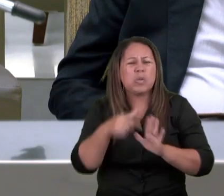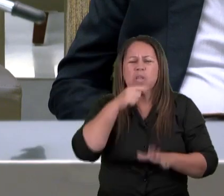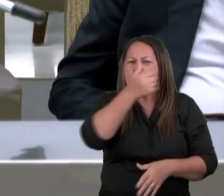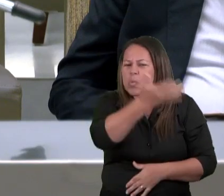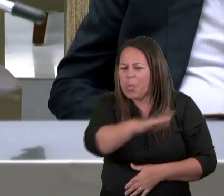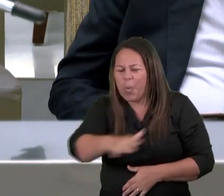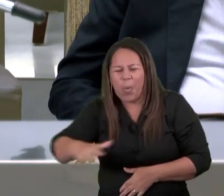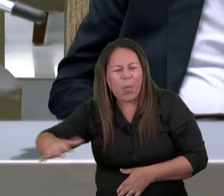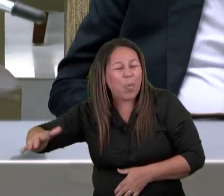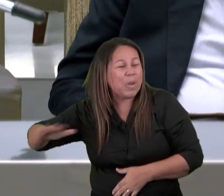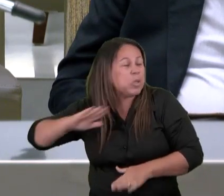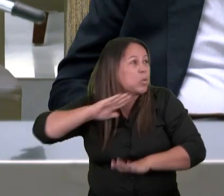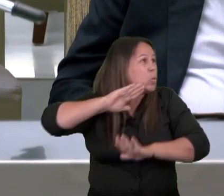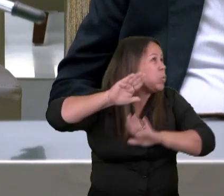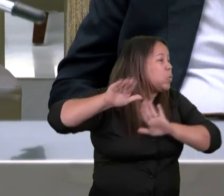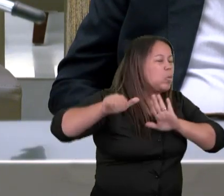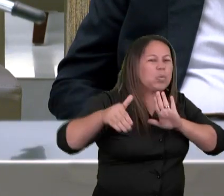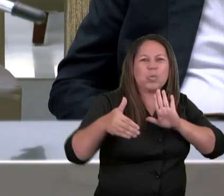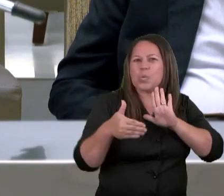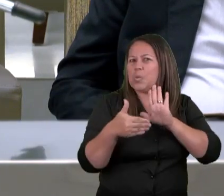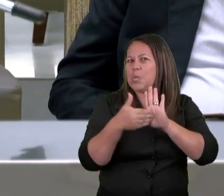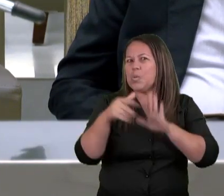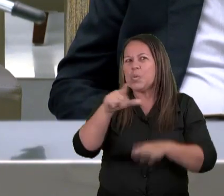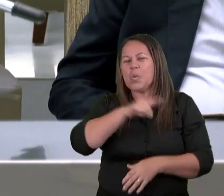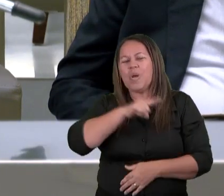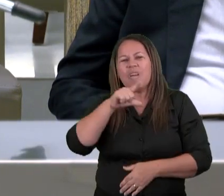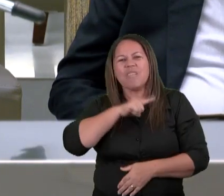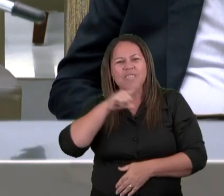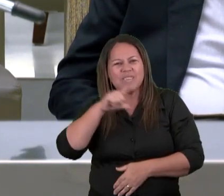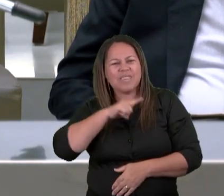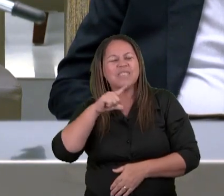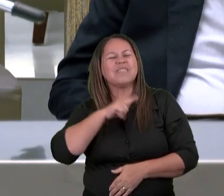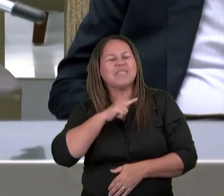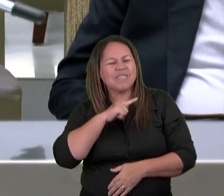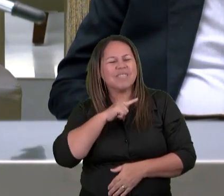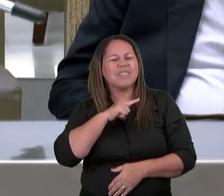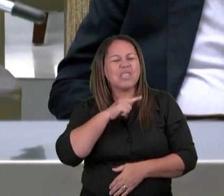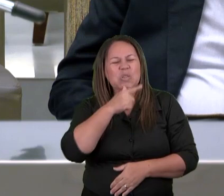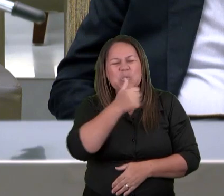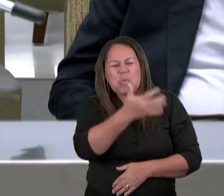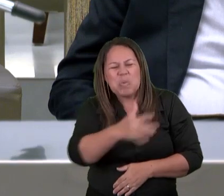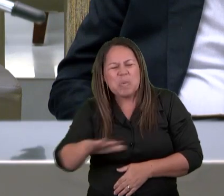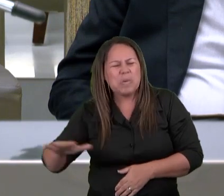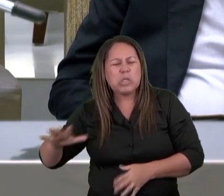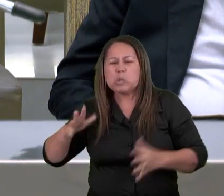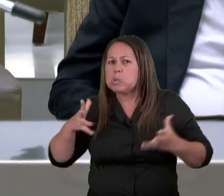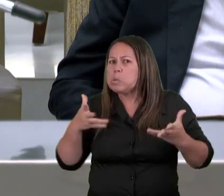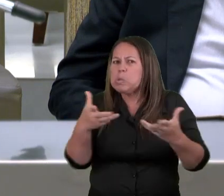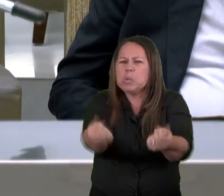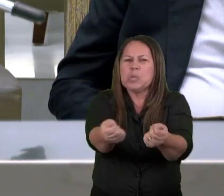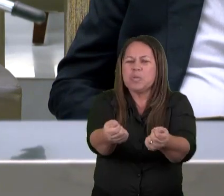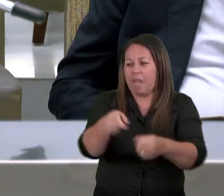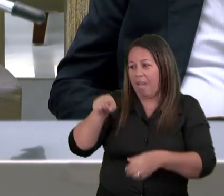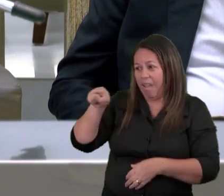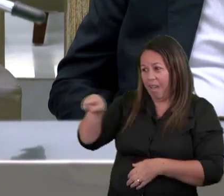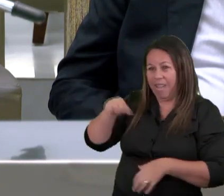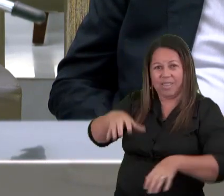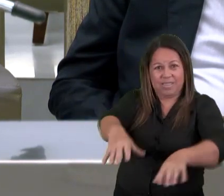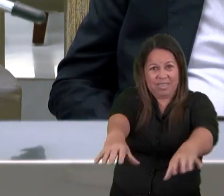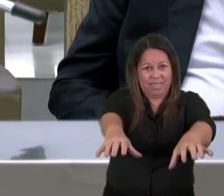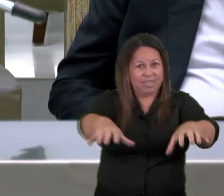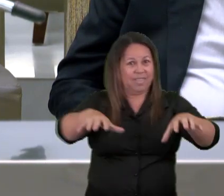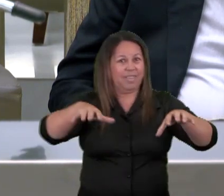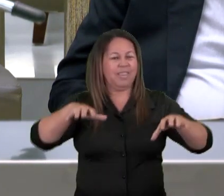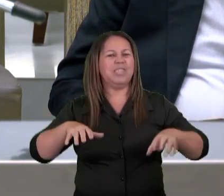E a todas as coisas que neles há dizer Ao que estar assentado sobre o